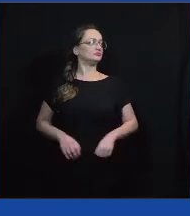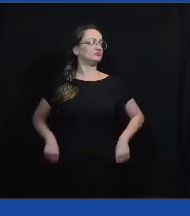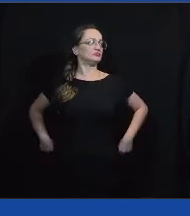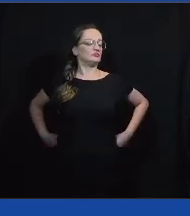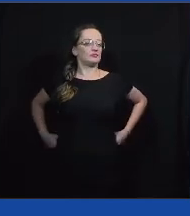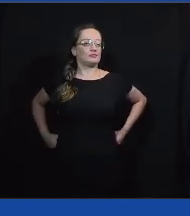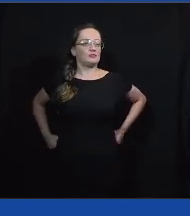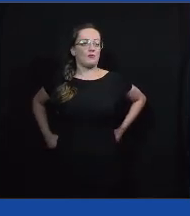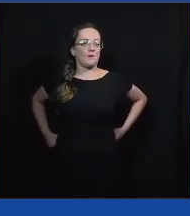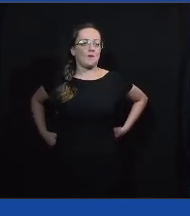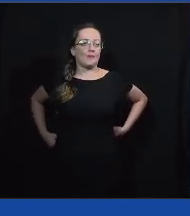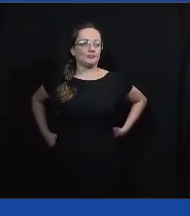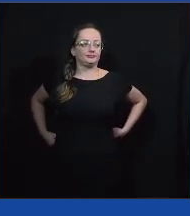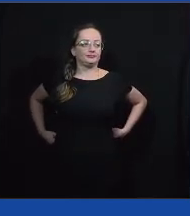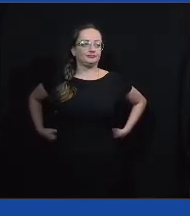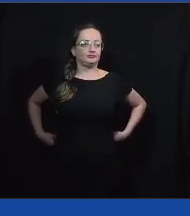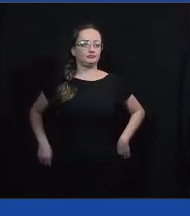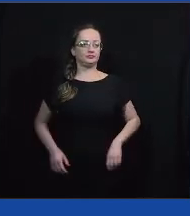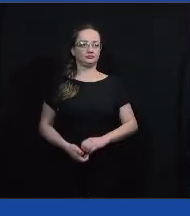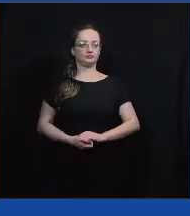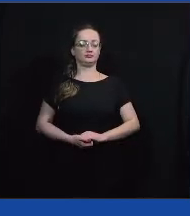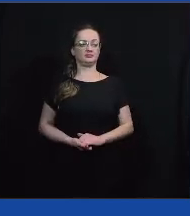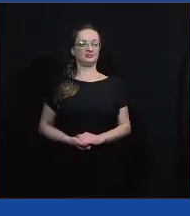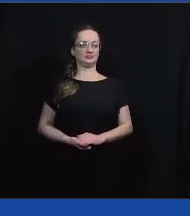Para os que quiser falar também, fica a vontade.